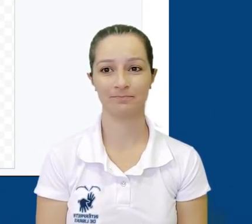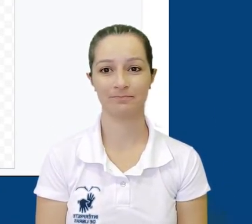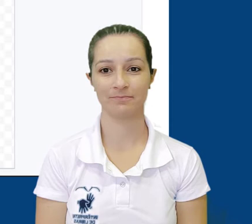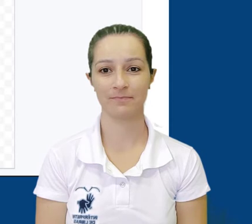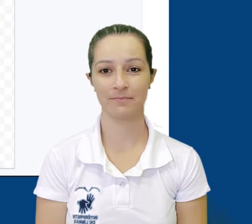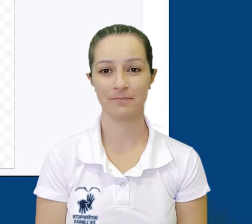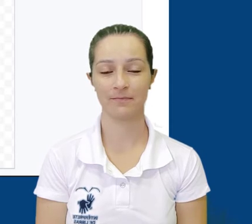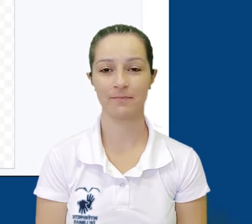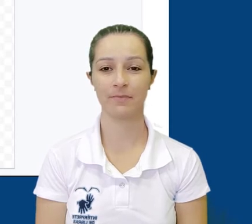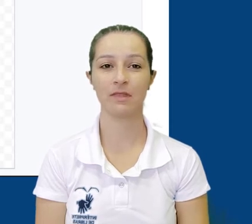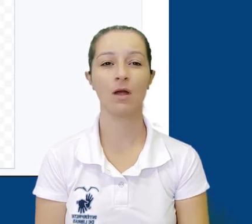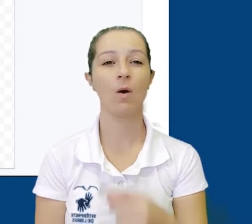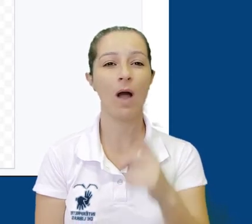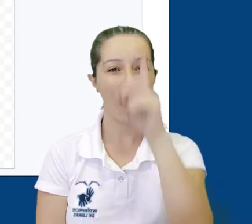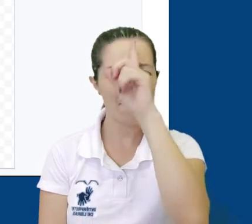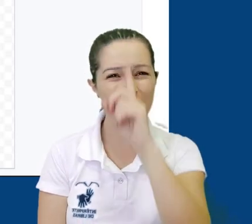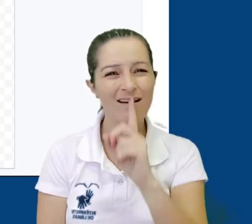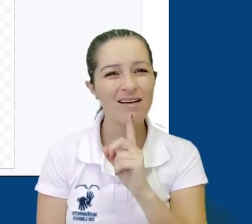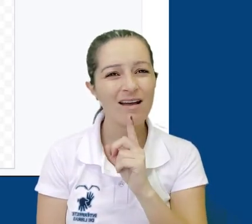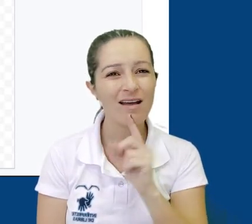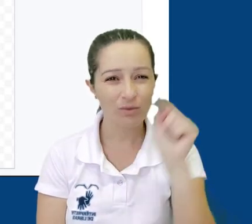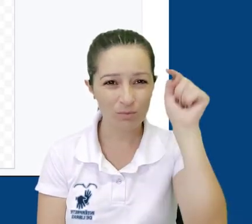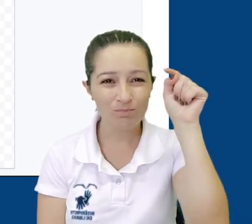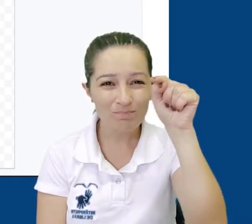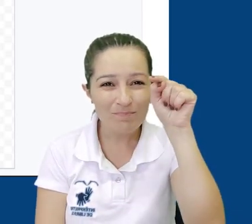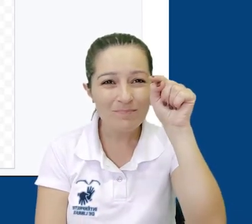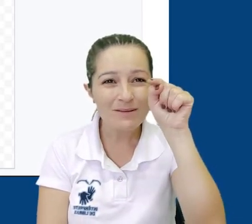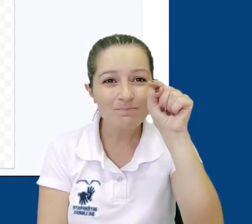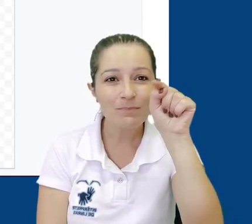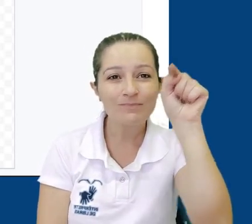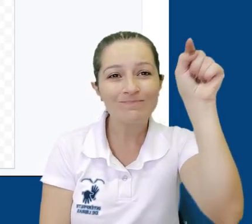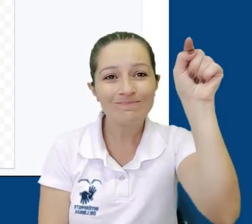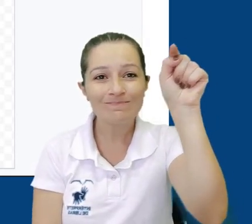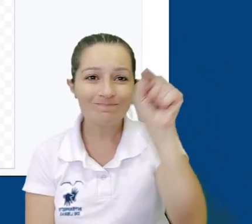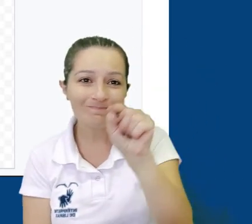O losango amarelo ao centro te permite ajustar o seu conector.